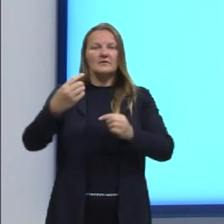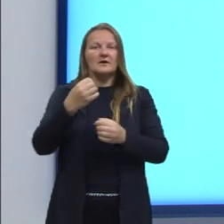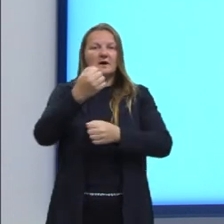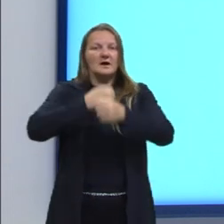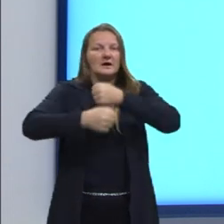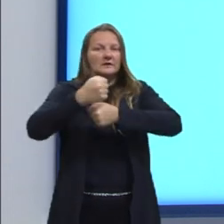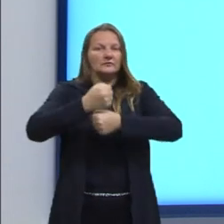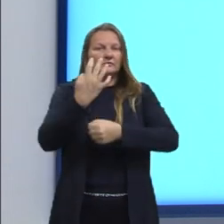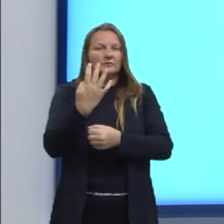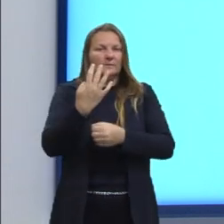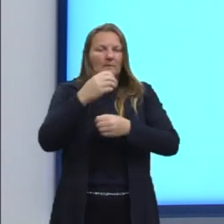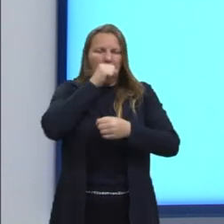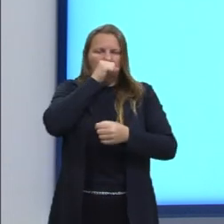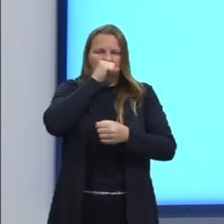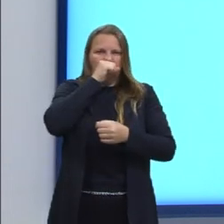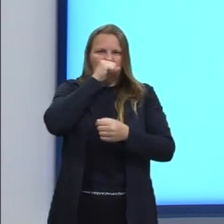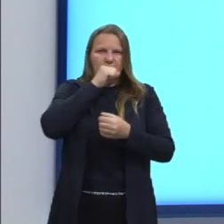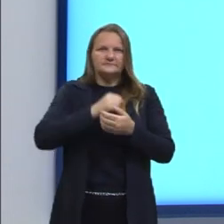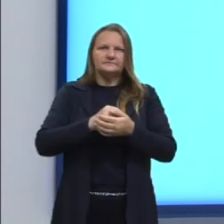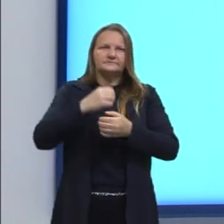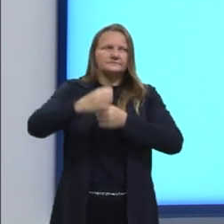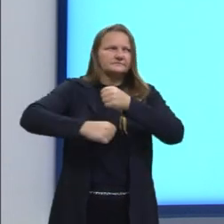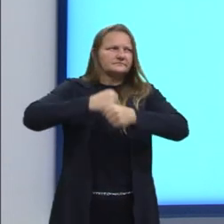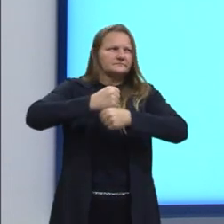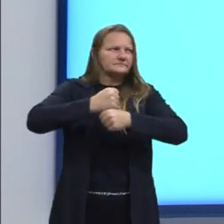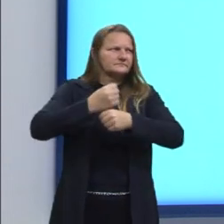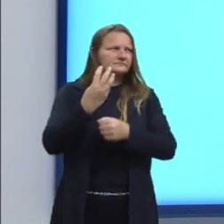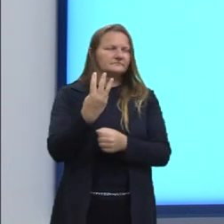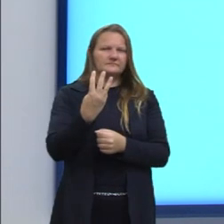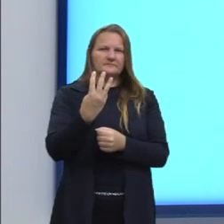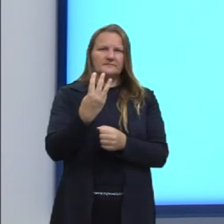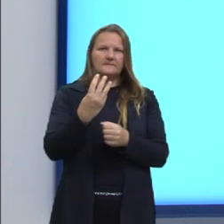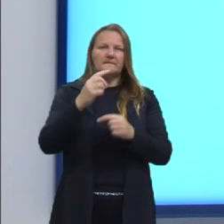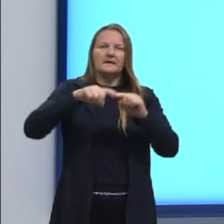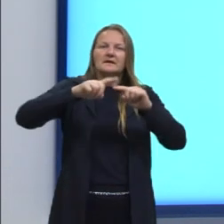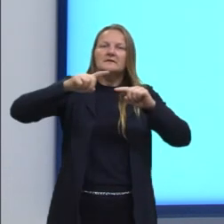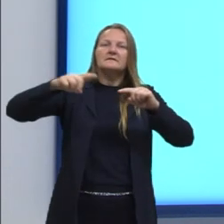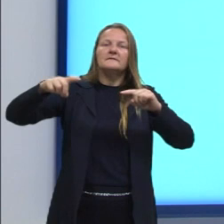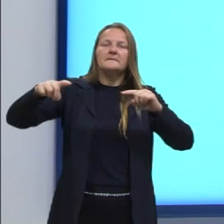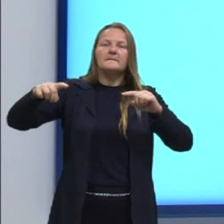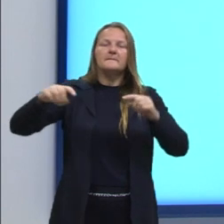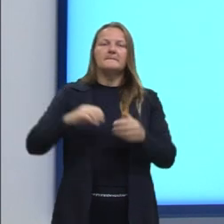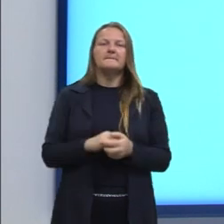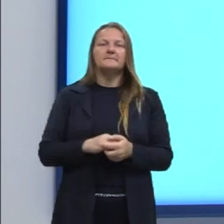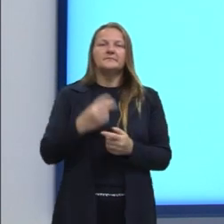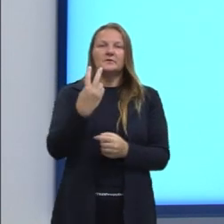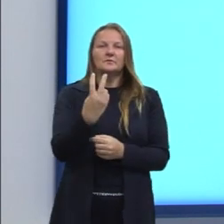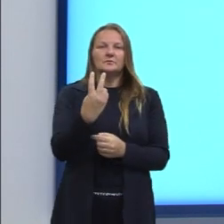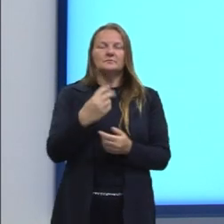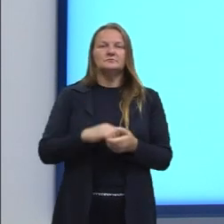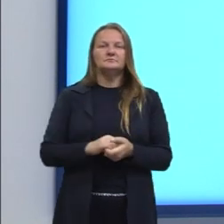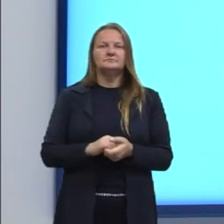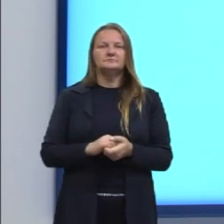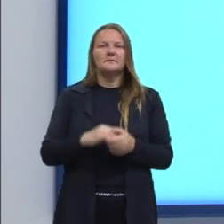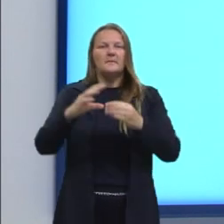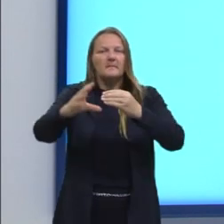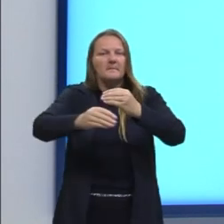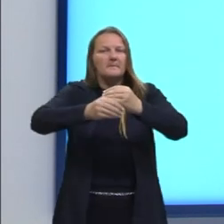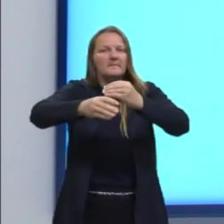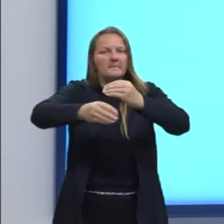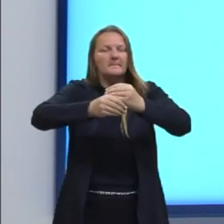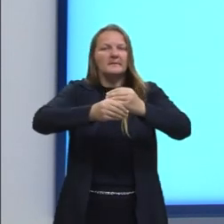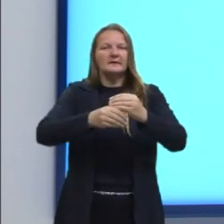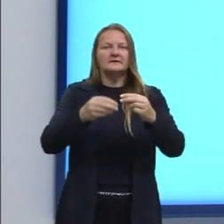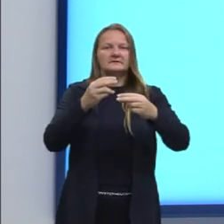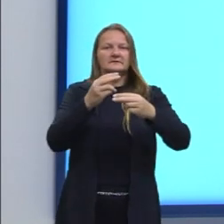para o ano 3 será igual à variação do ano 3 para o ano 2, adicionada a